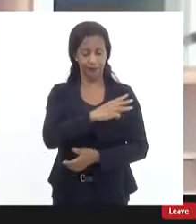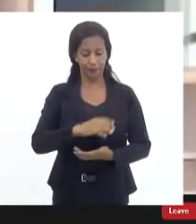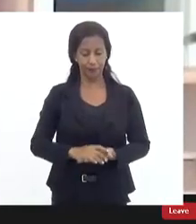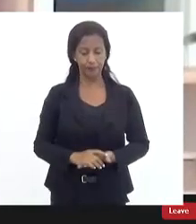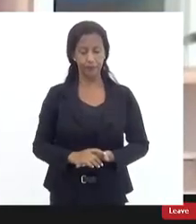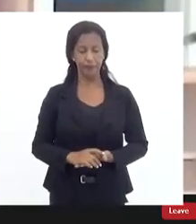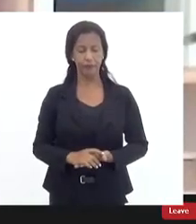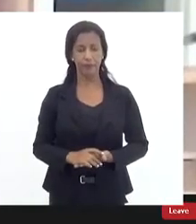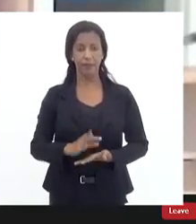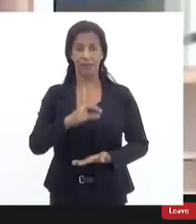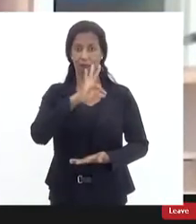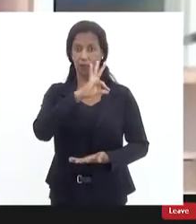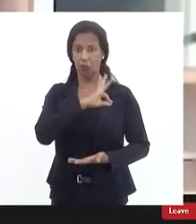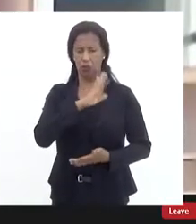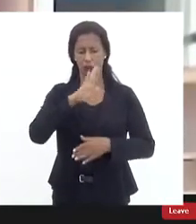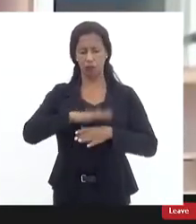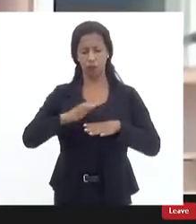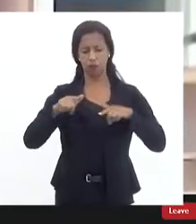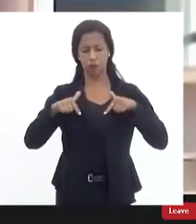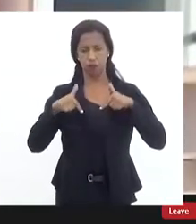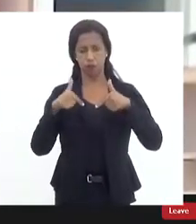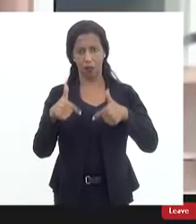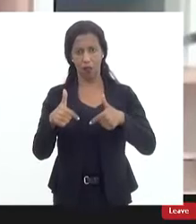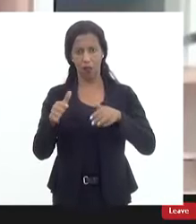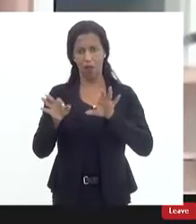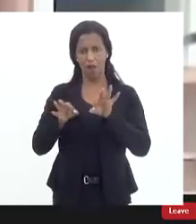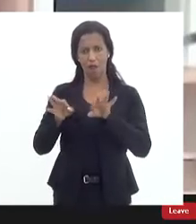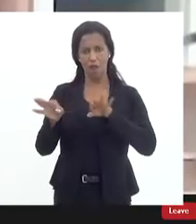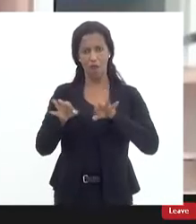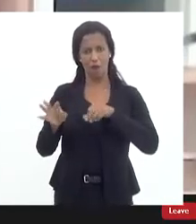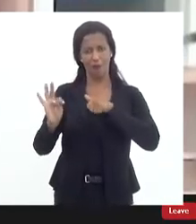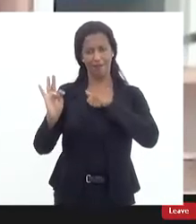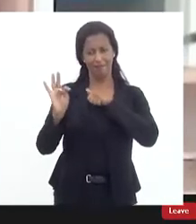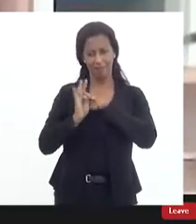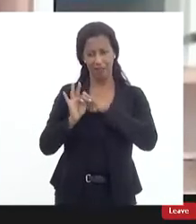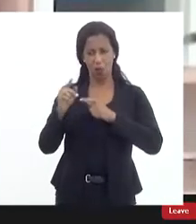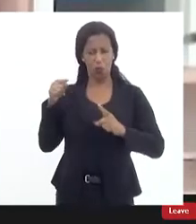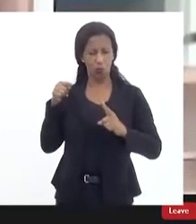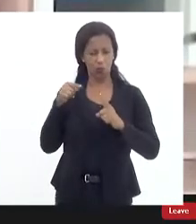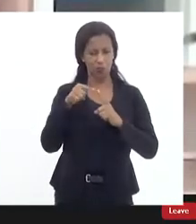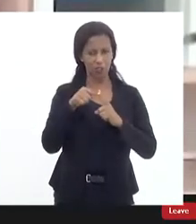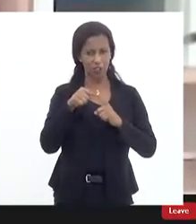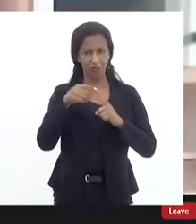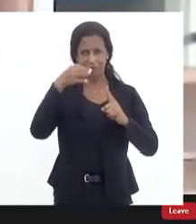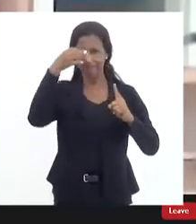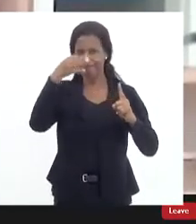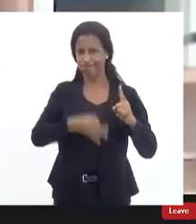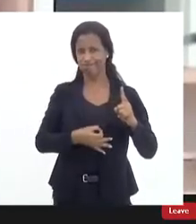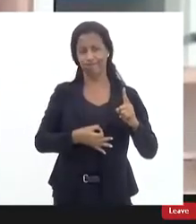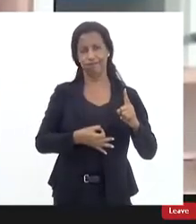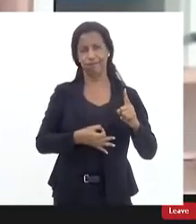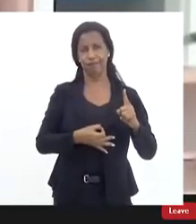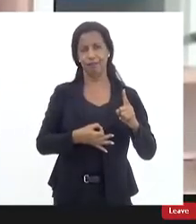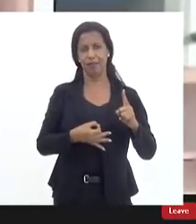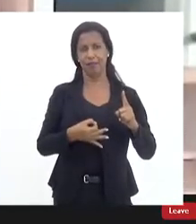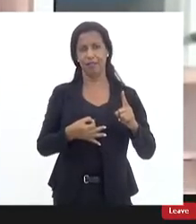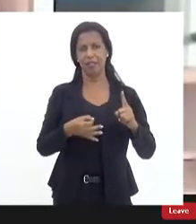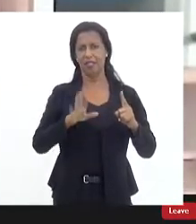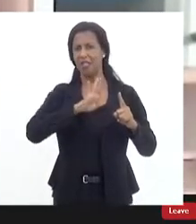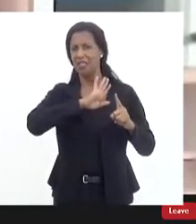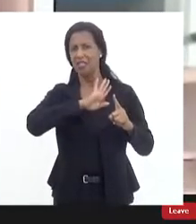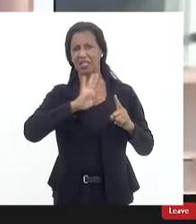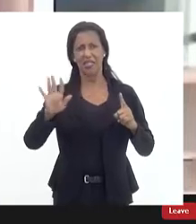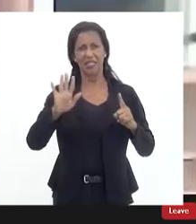polícia atue de forma técnica com objetivo claro e definido e que não prestigie as